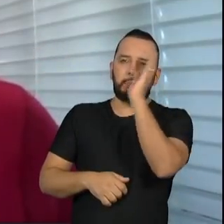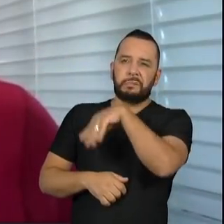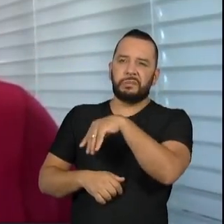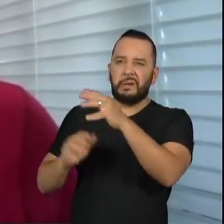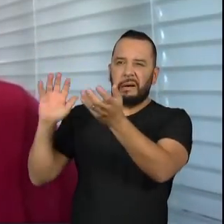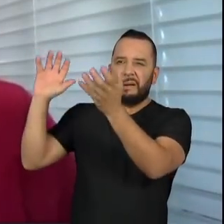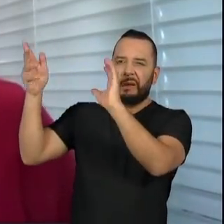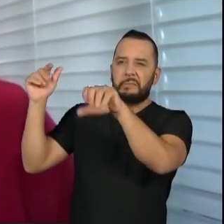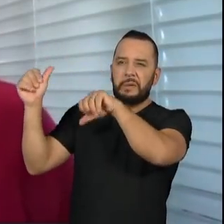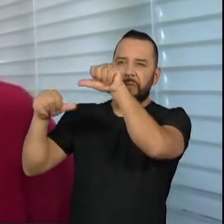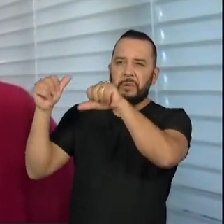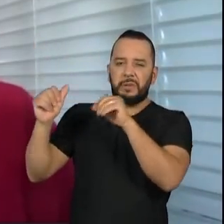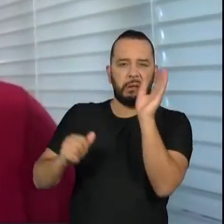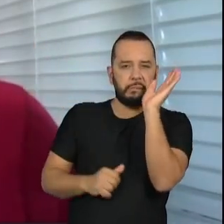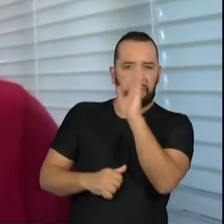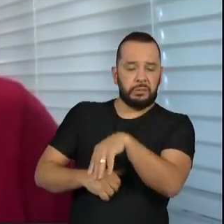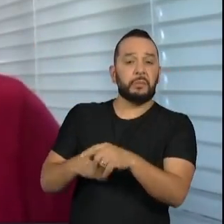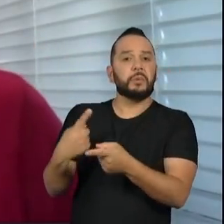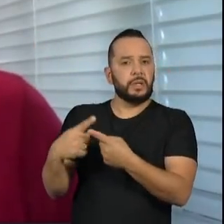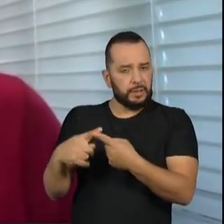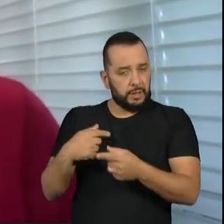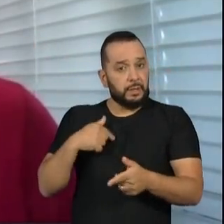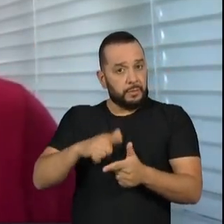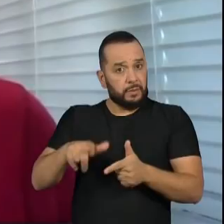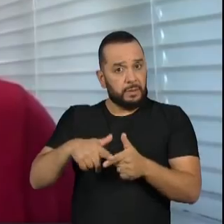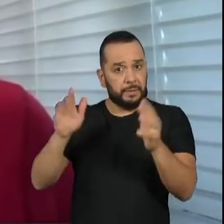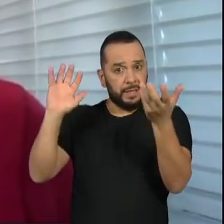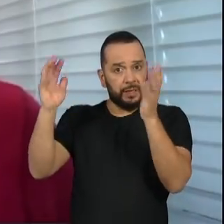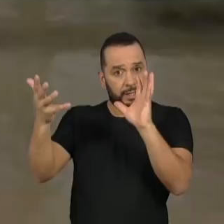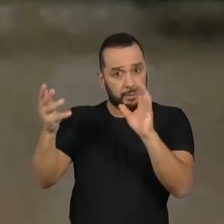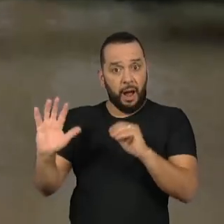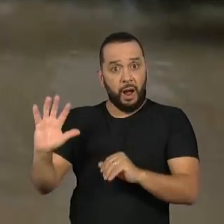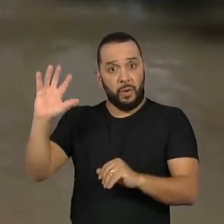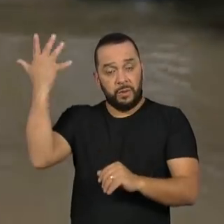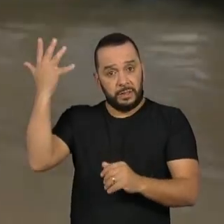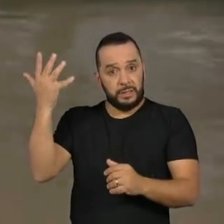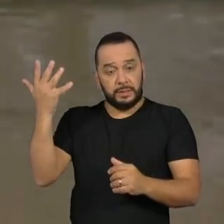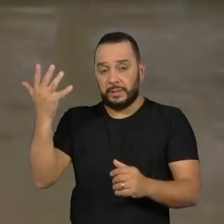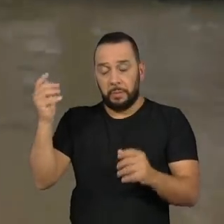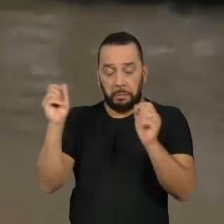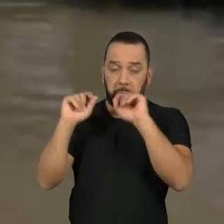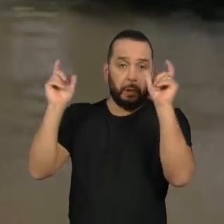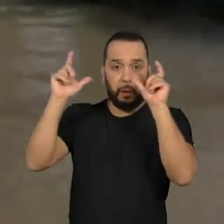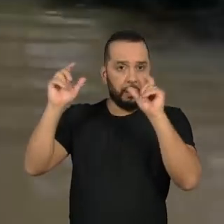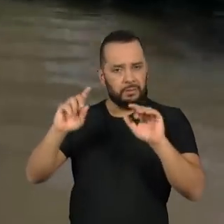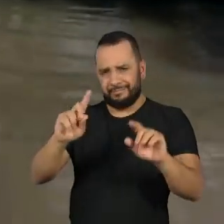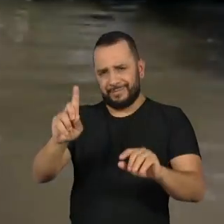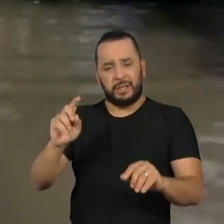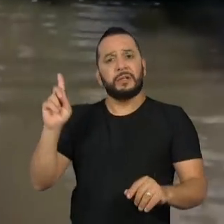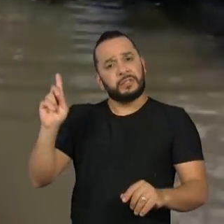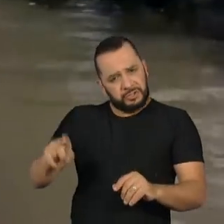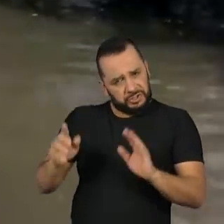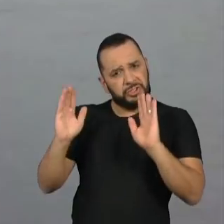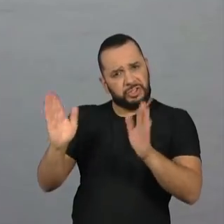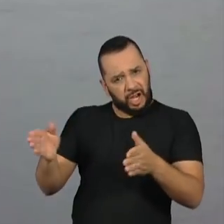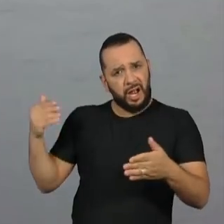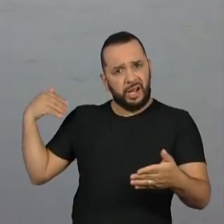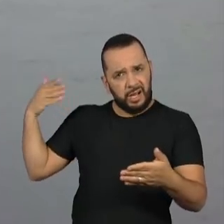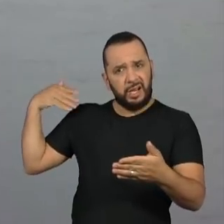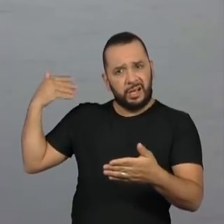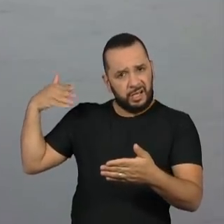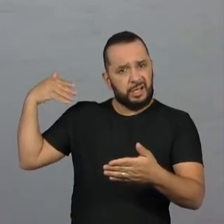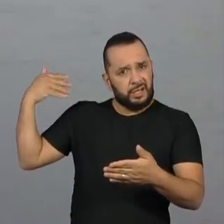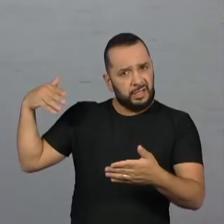climática não apareceu de repente, essas crises não acontecem de repente, elas vão sendo anunciadas, elas vão se